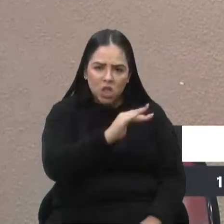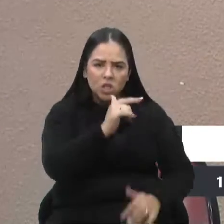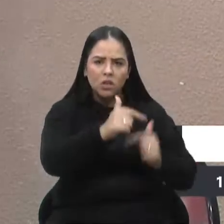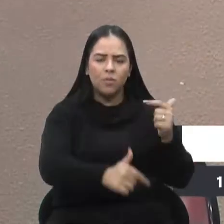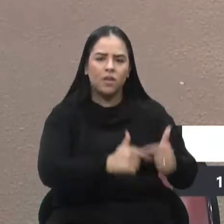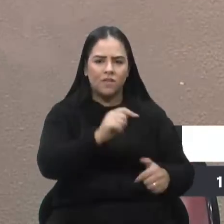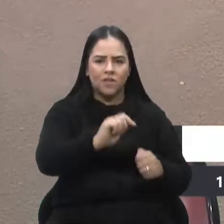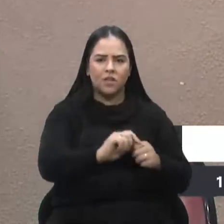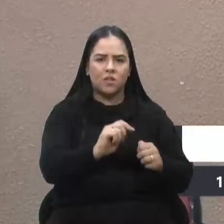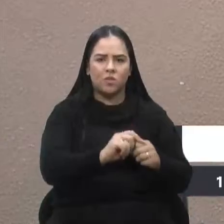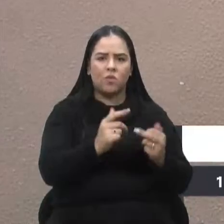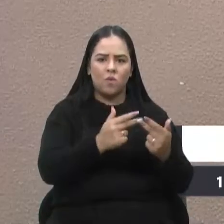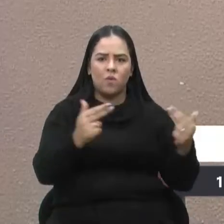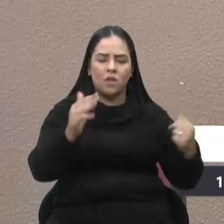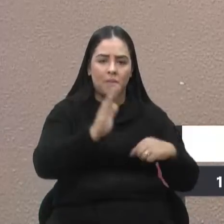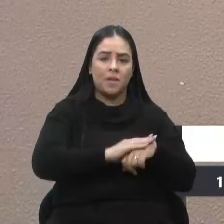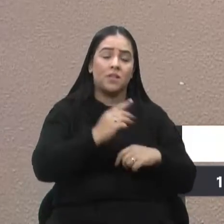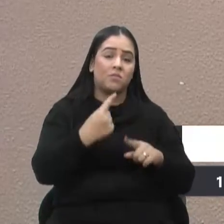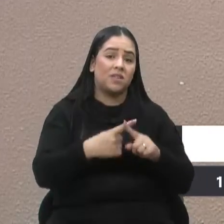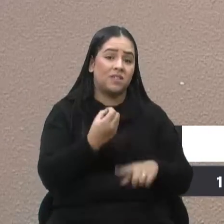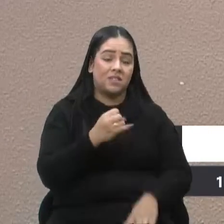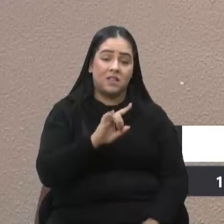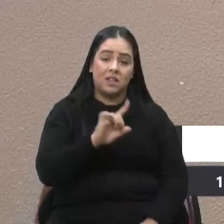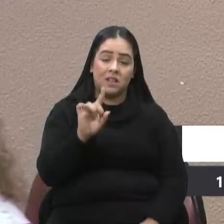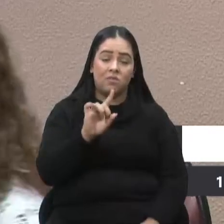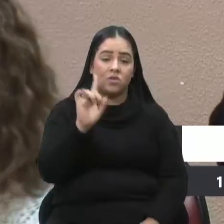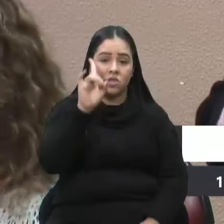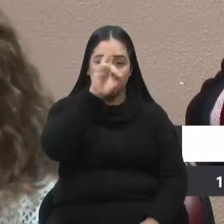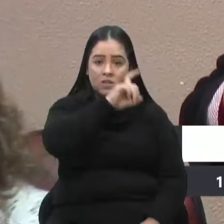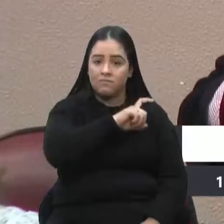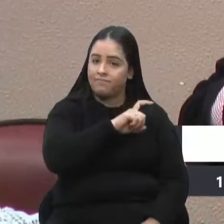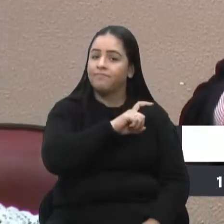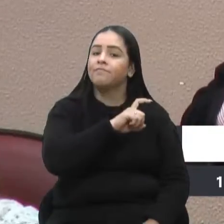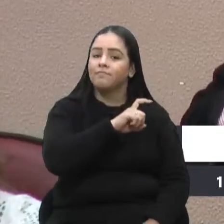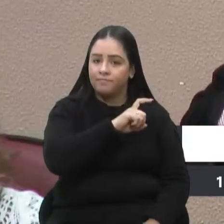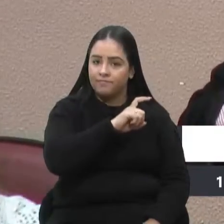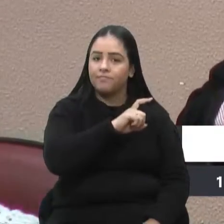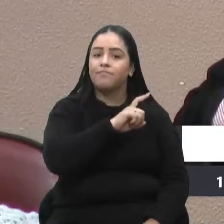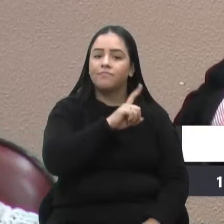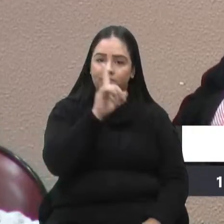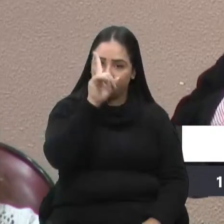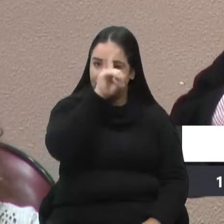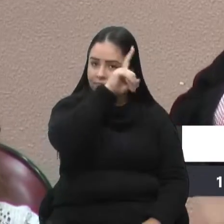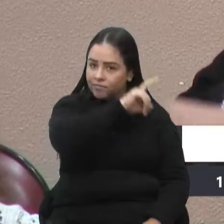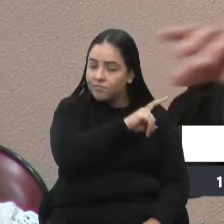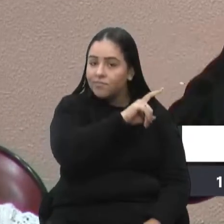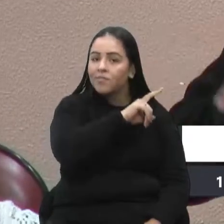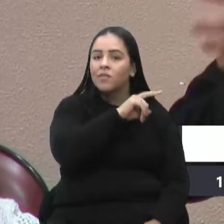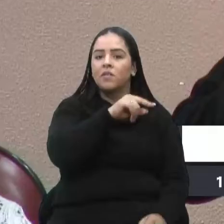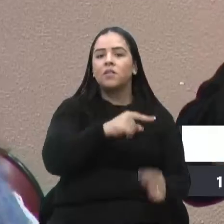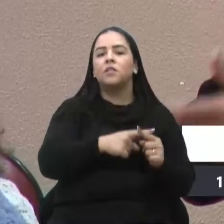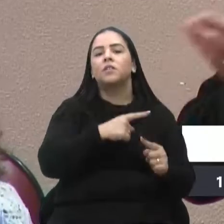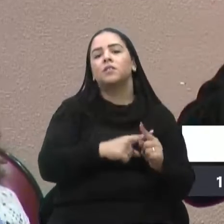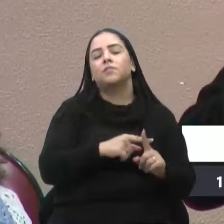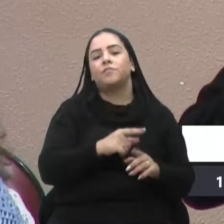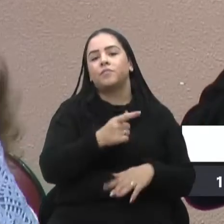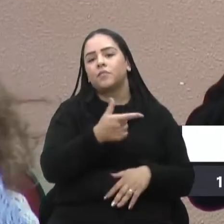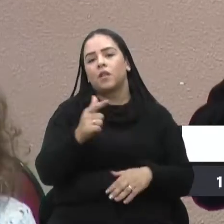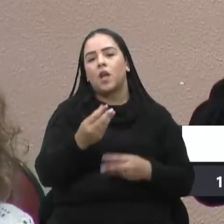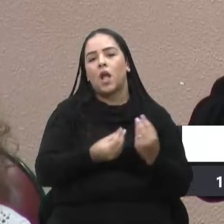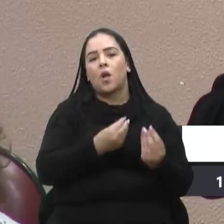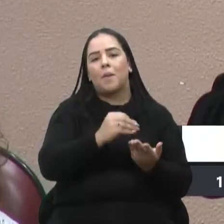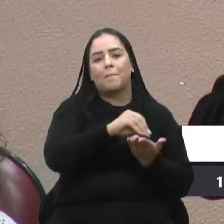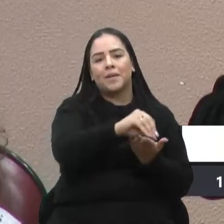fazendo outras coisas, senão fica difícil. Fica difícil, perde o gosto de ser intermediador de certas